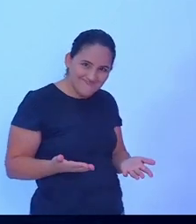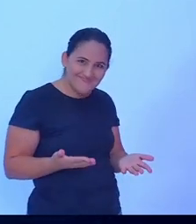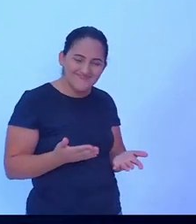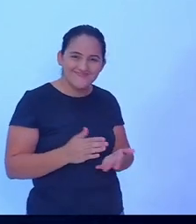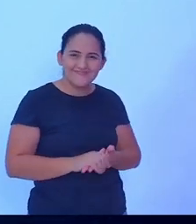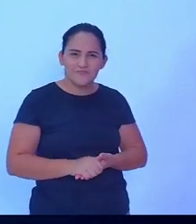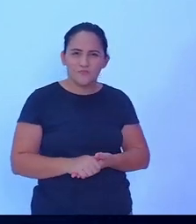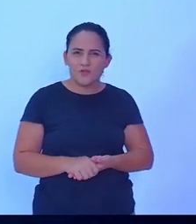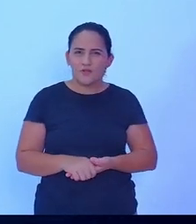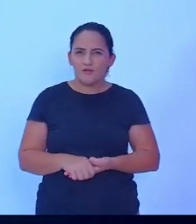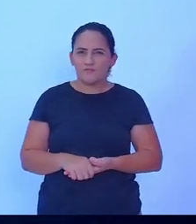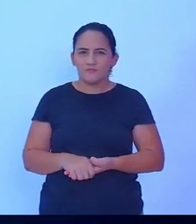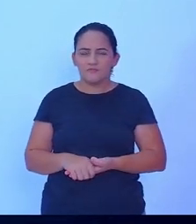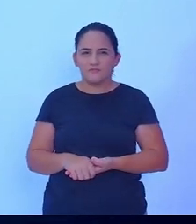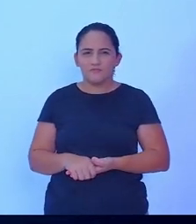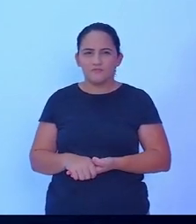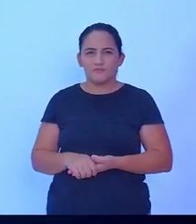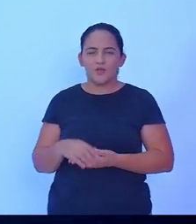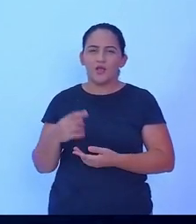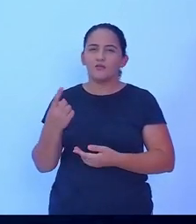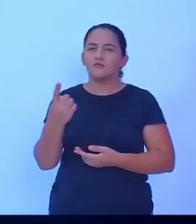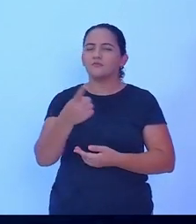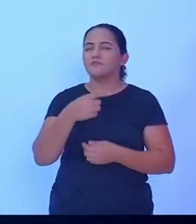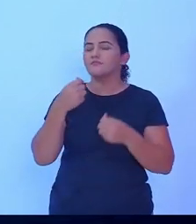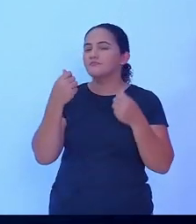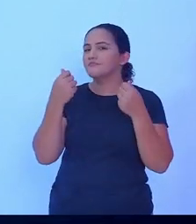Nós precisamos